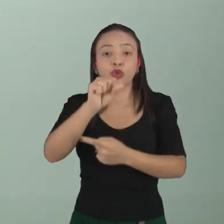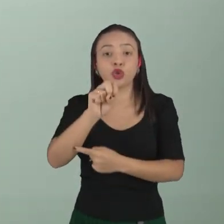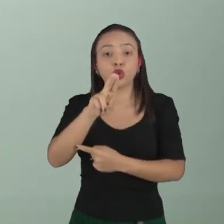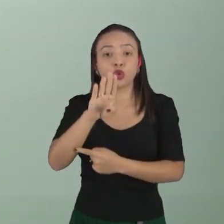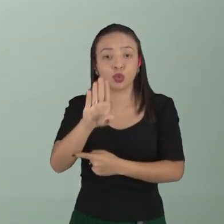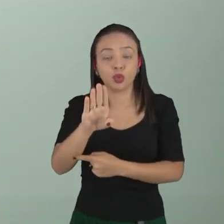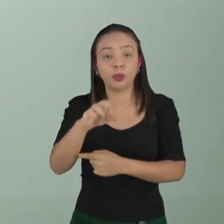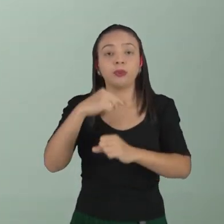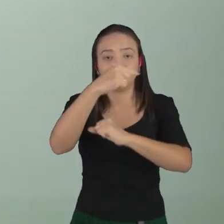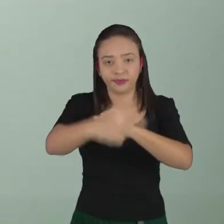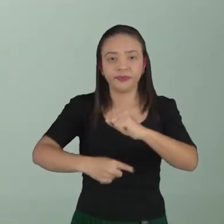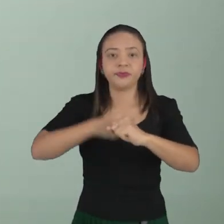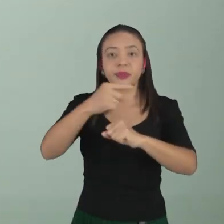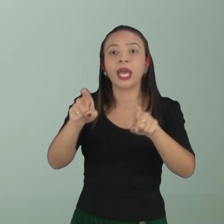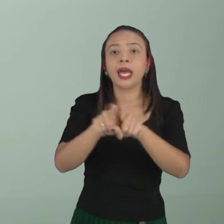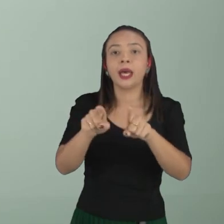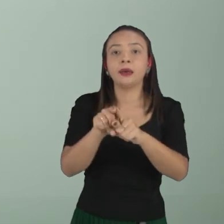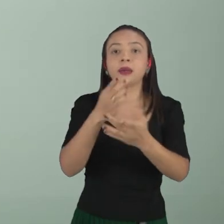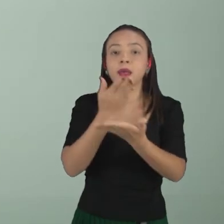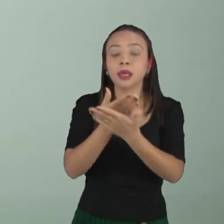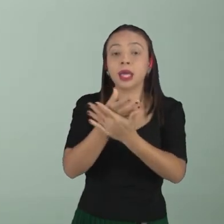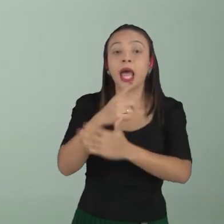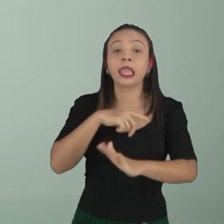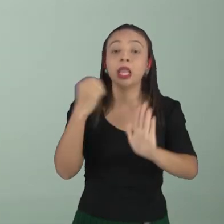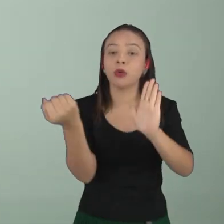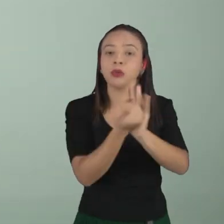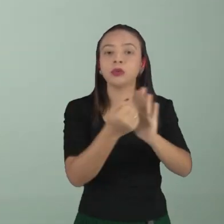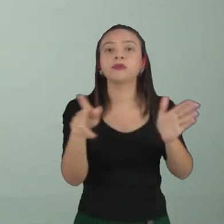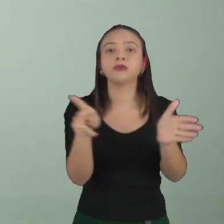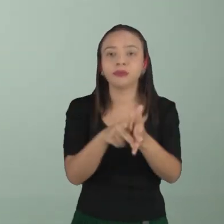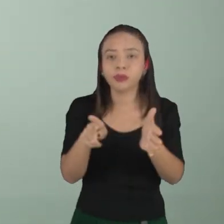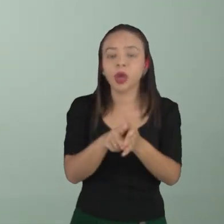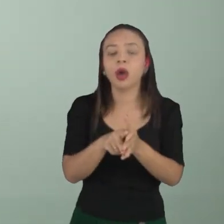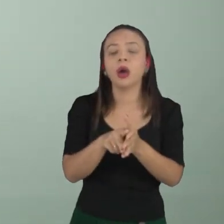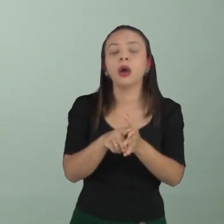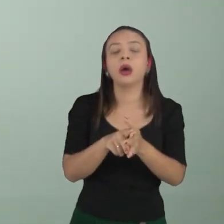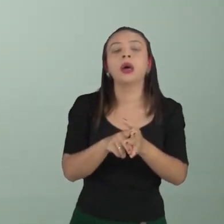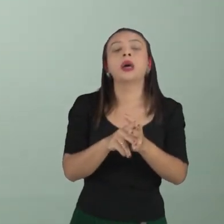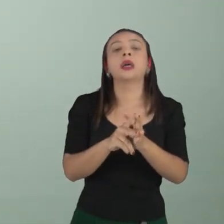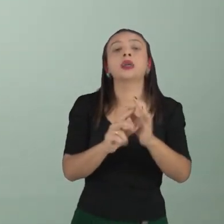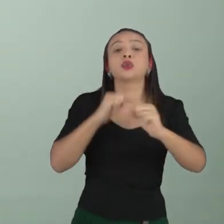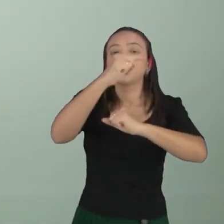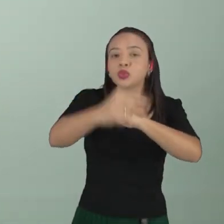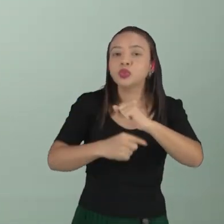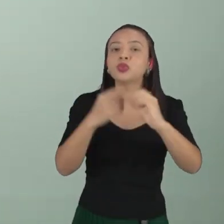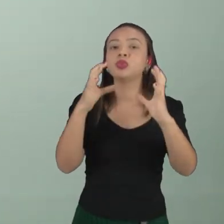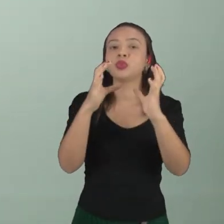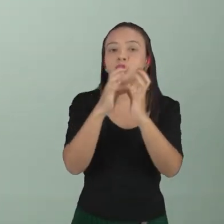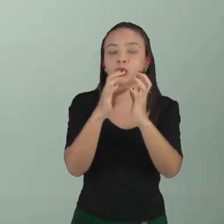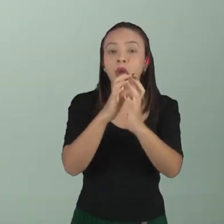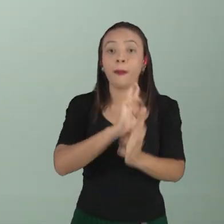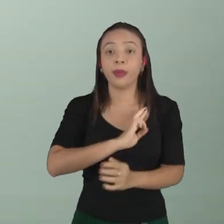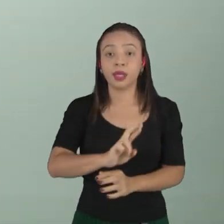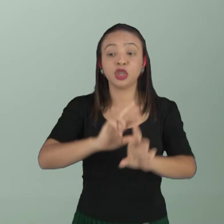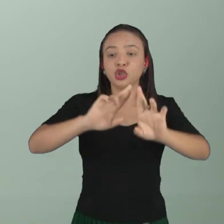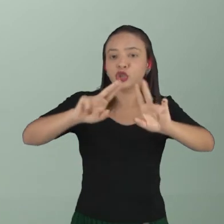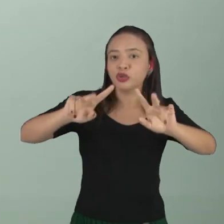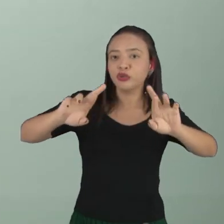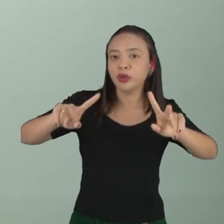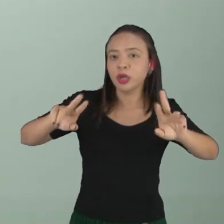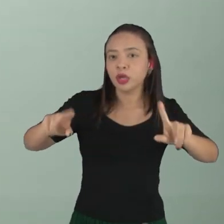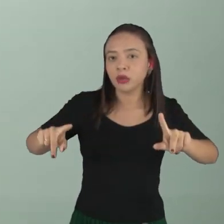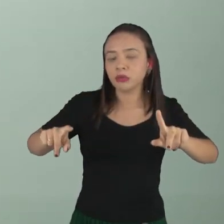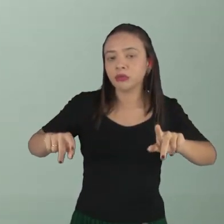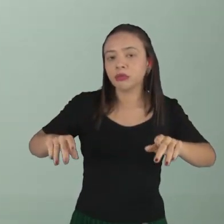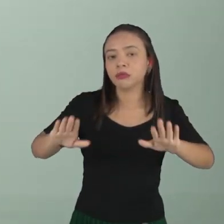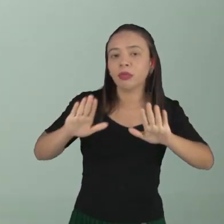Vimos também que a química tem uma simbologia, que os elementos químicos, eles são representados de formas diferentes dependendo do que